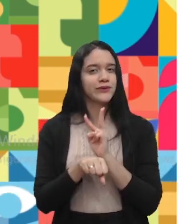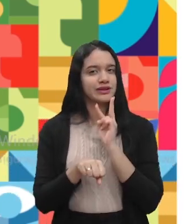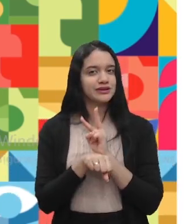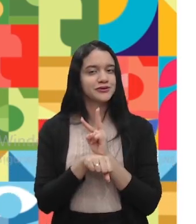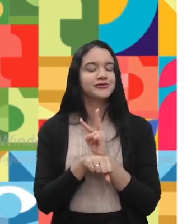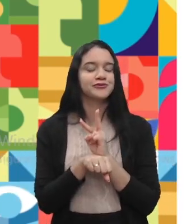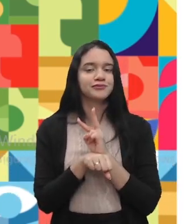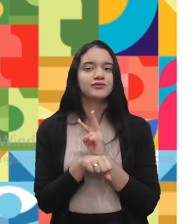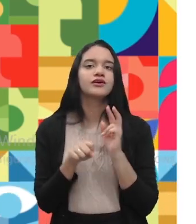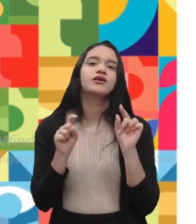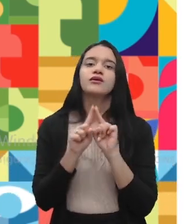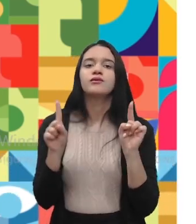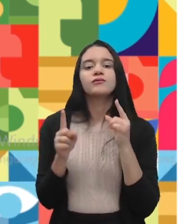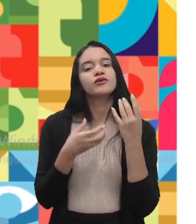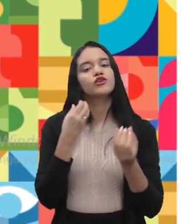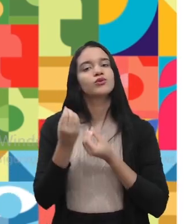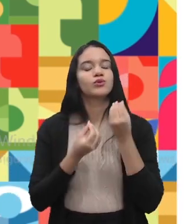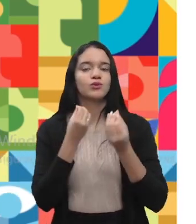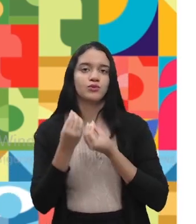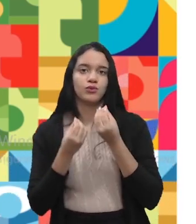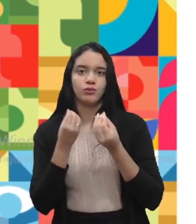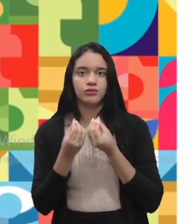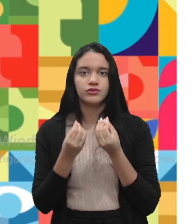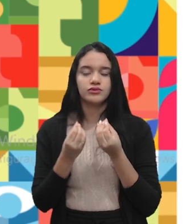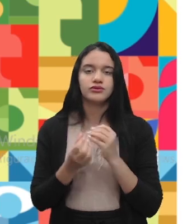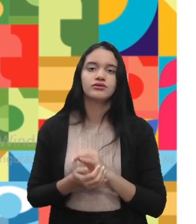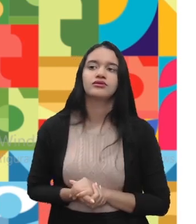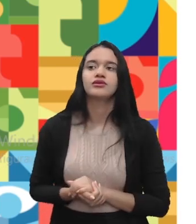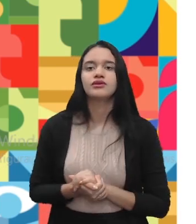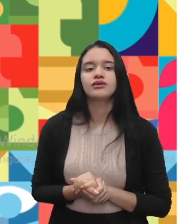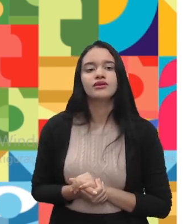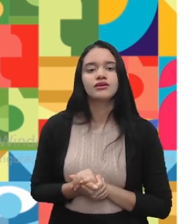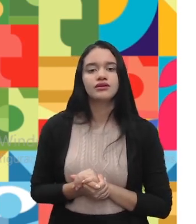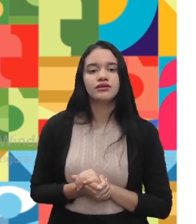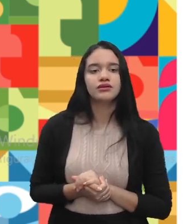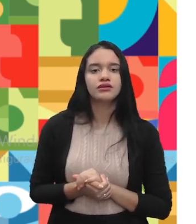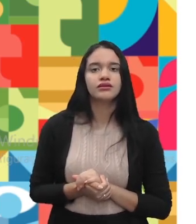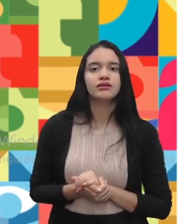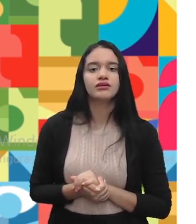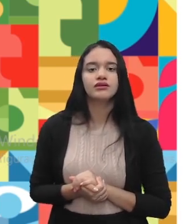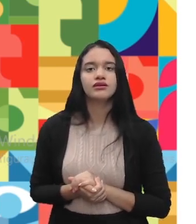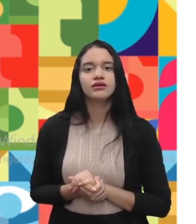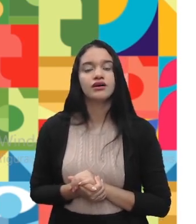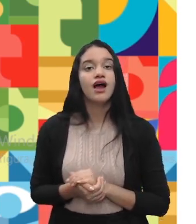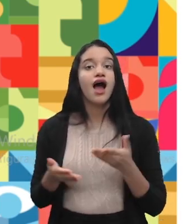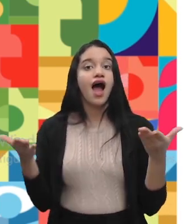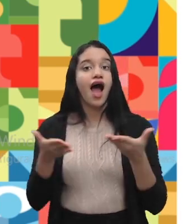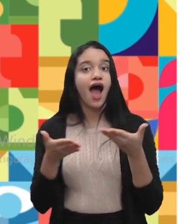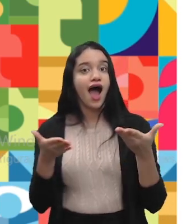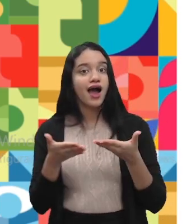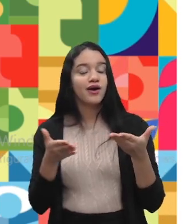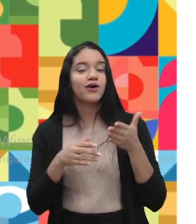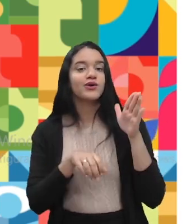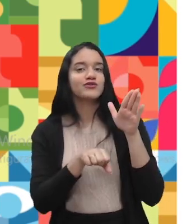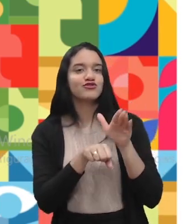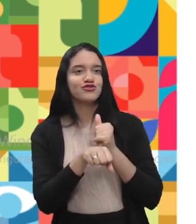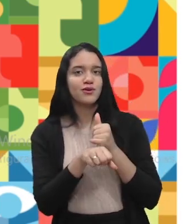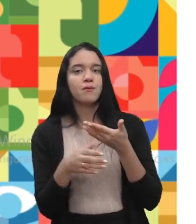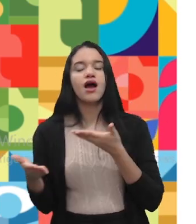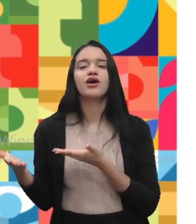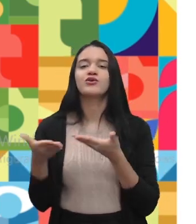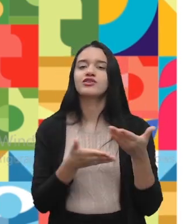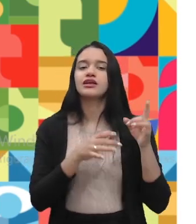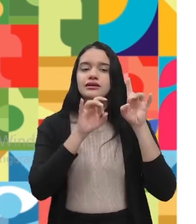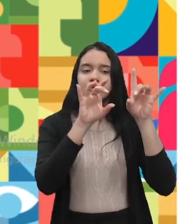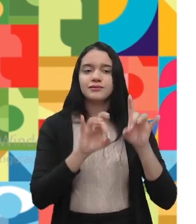Mas como é que a gente vai fazer essa amarração? Então, nesse momento, eu vou chamar a nossa convidada